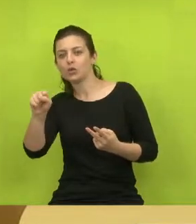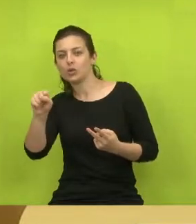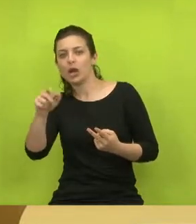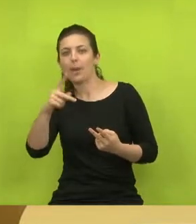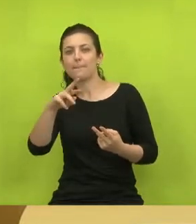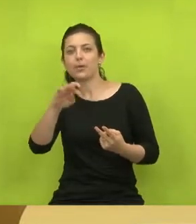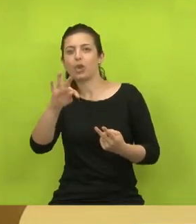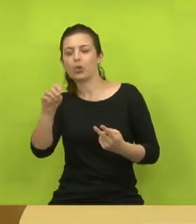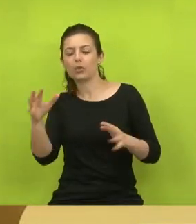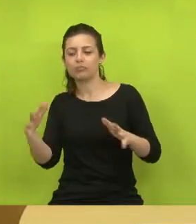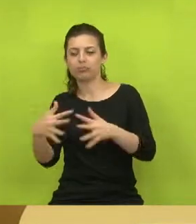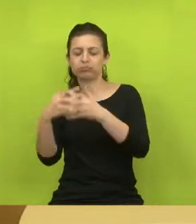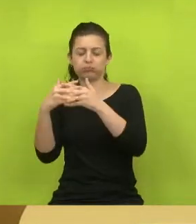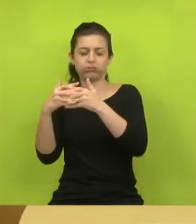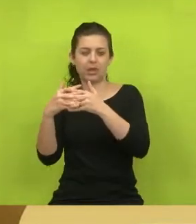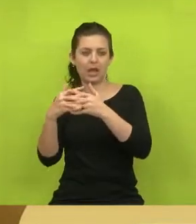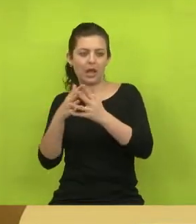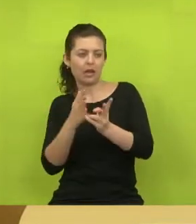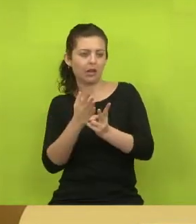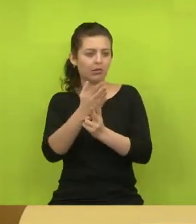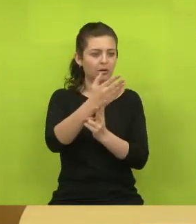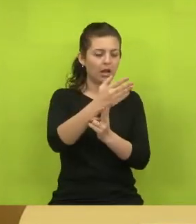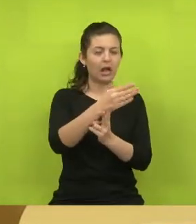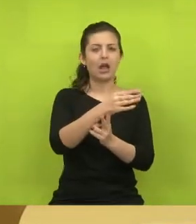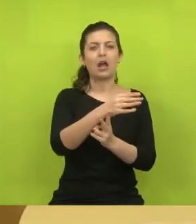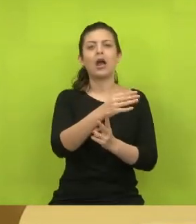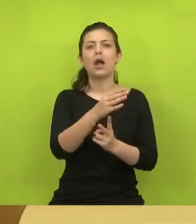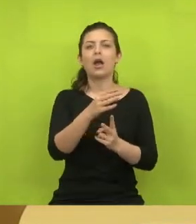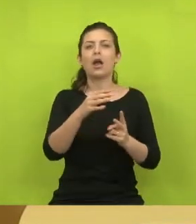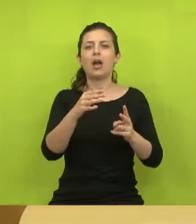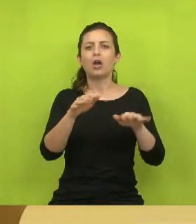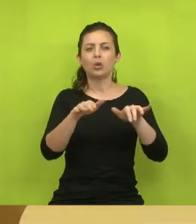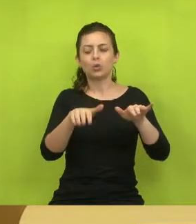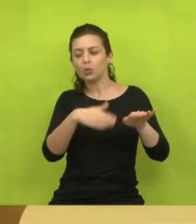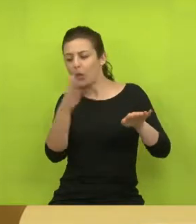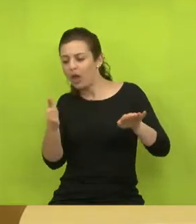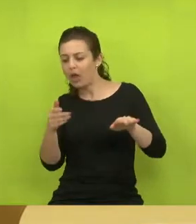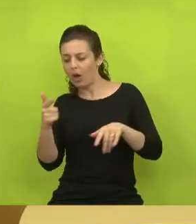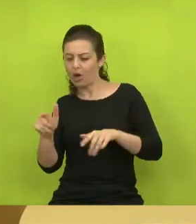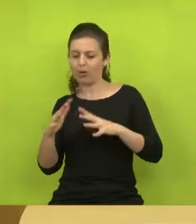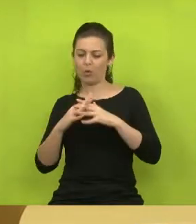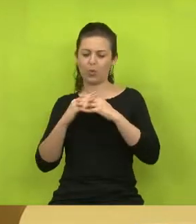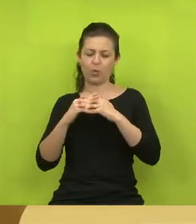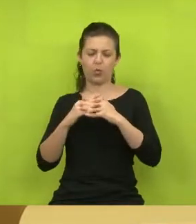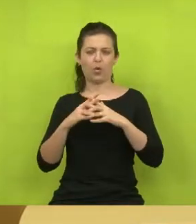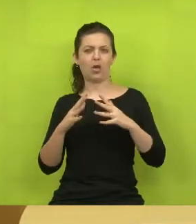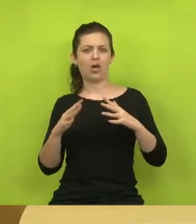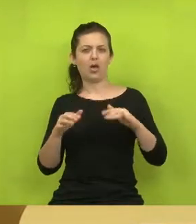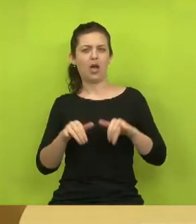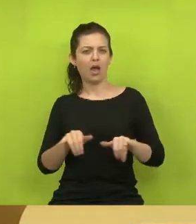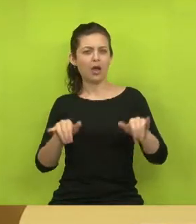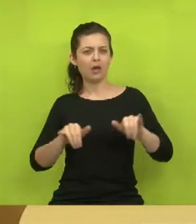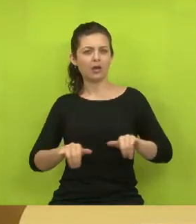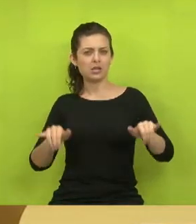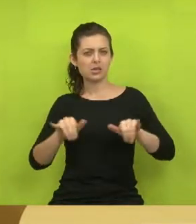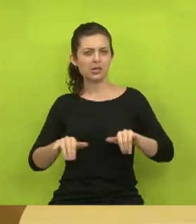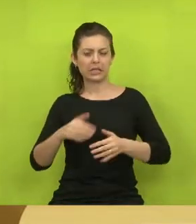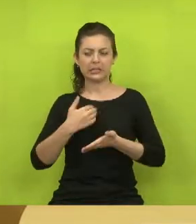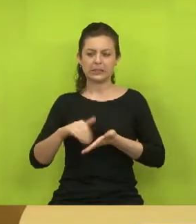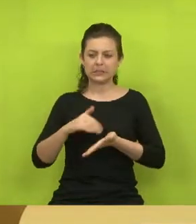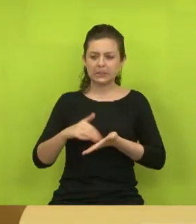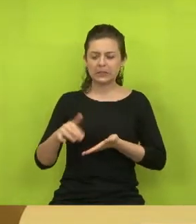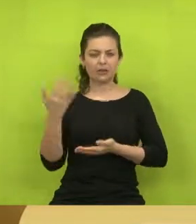confusão. Aí quem sai na lateral do mercado também é uma outra confusão. Será que a Secretaria de Mobilidade